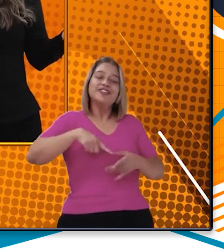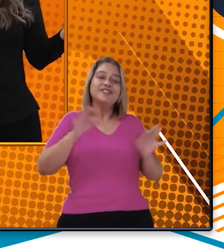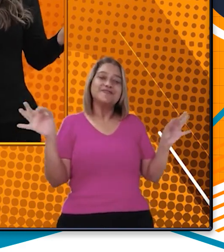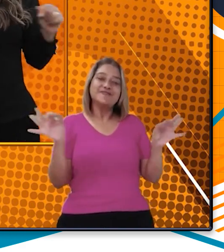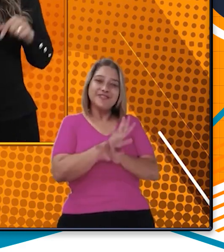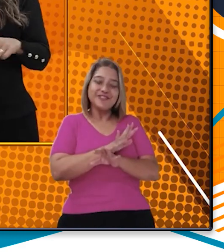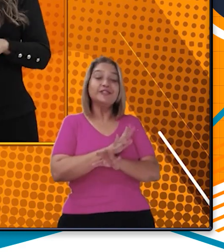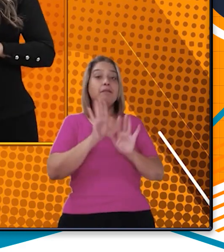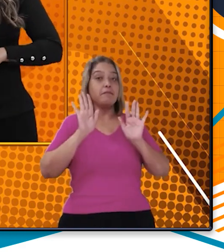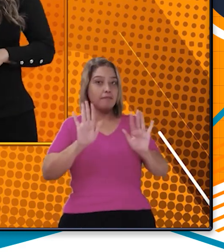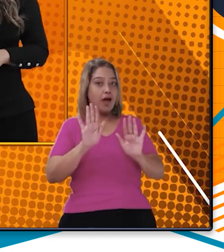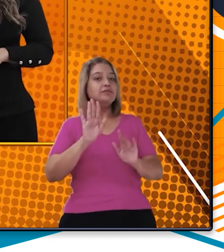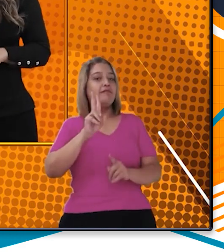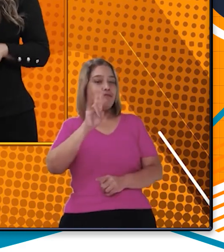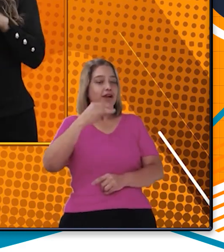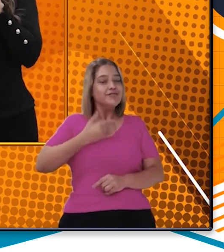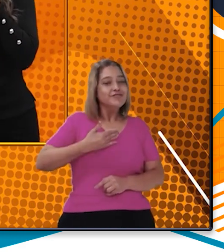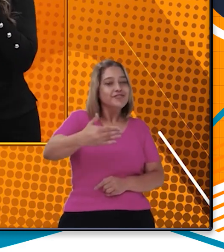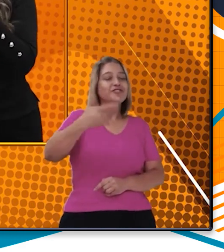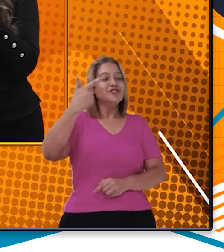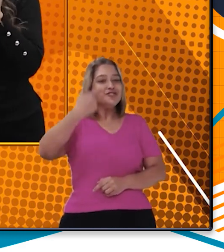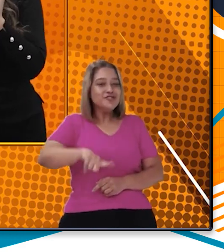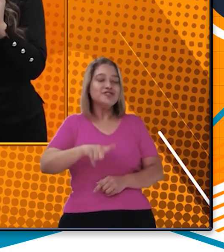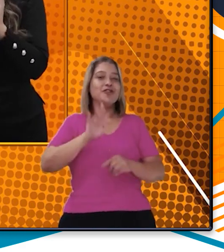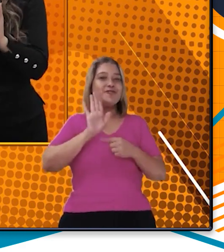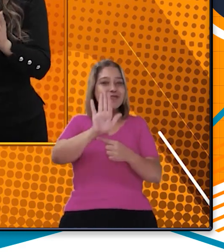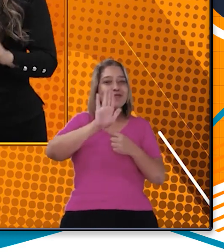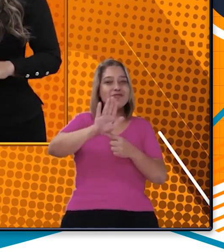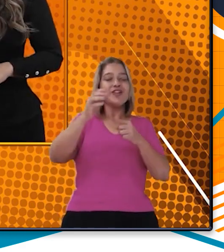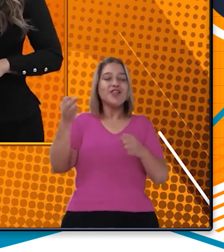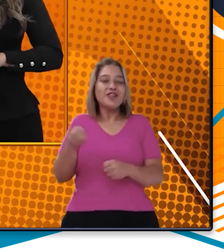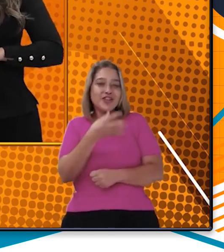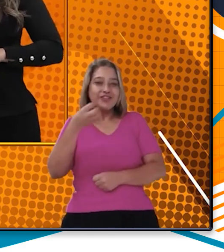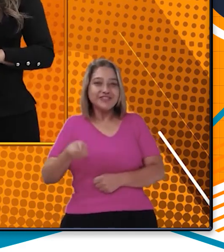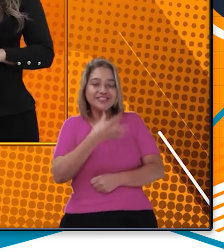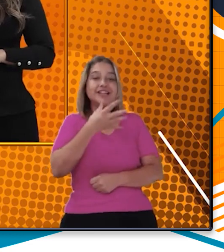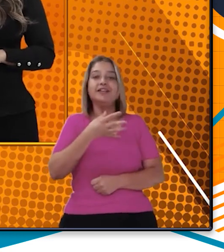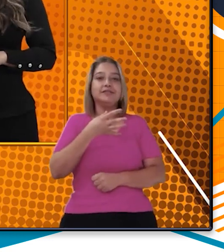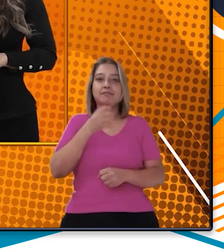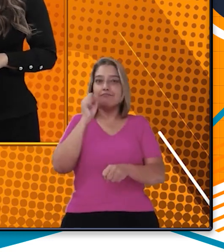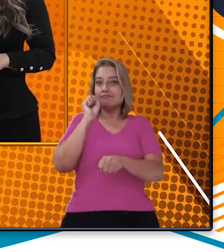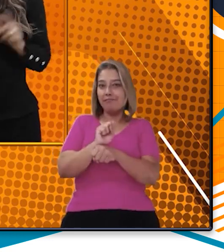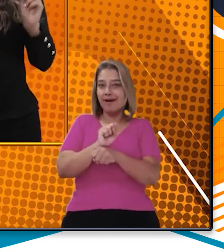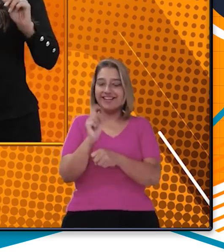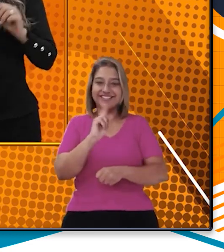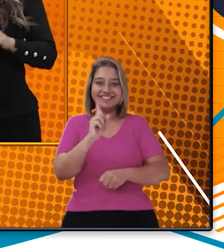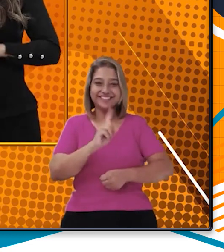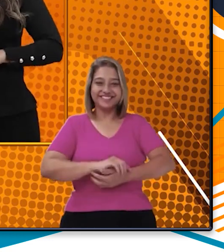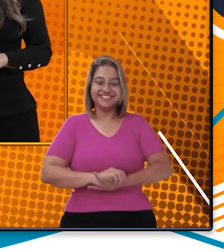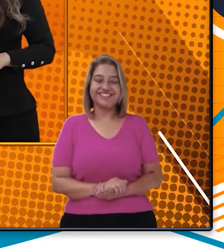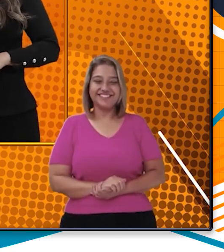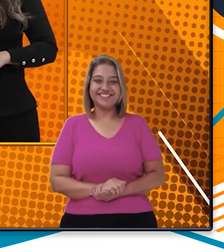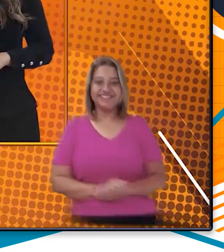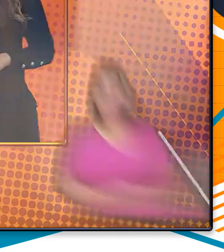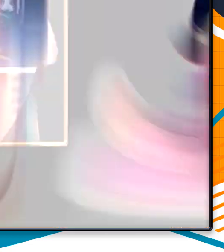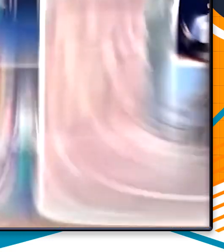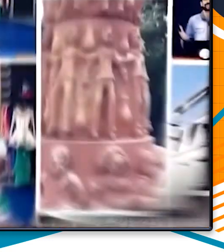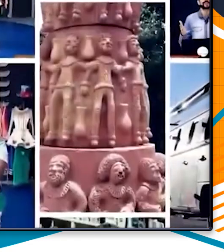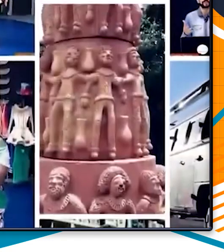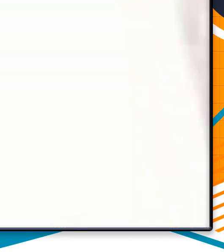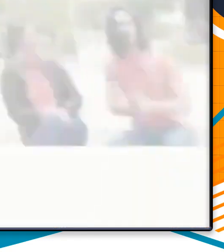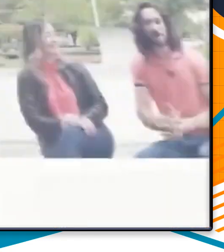E por hoje, ficamos por aqui. Mas logo voltaremos com mais novidades. O trabalho não para.